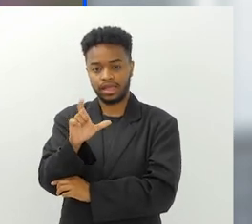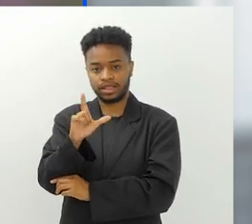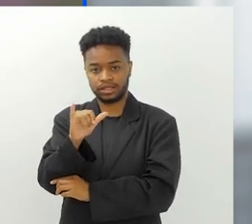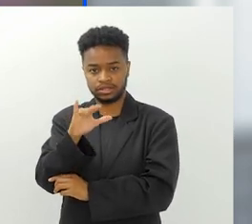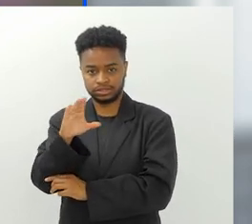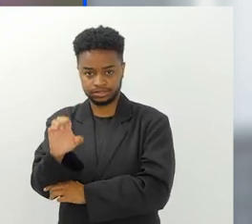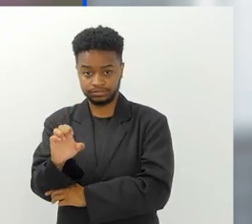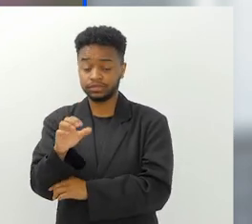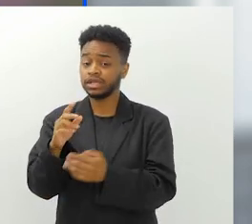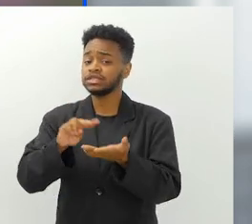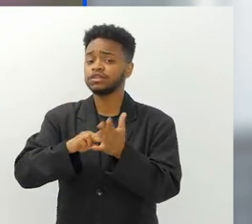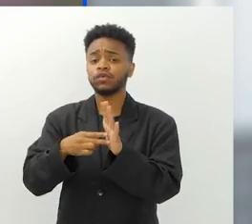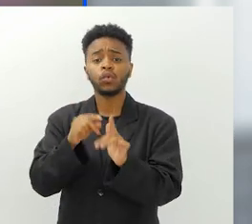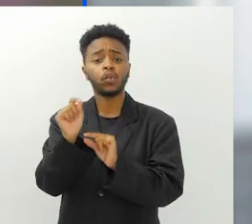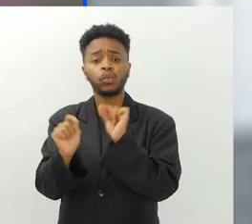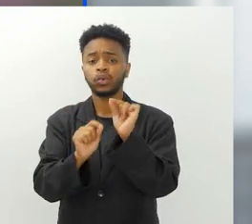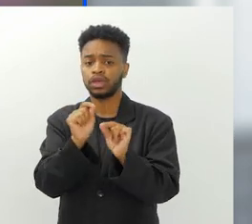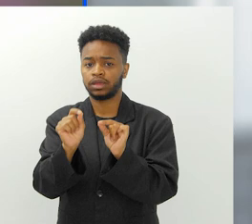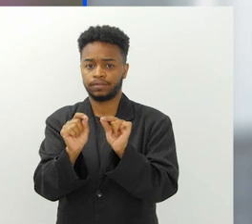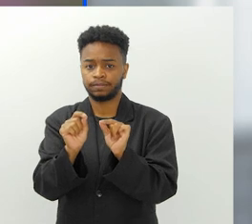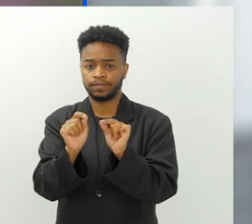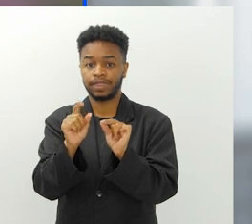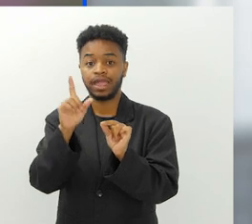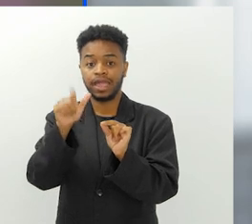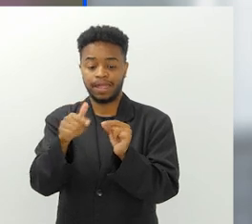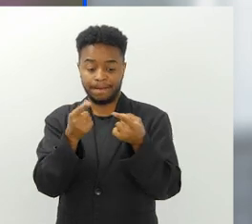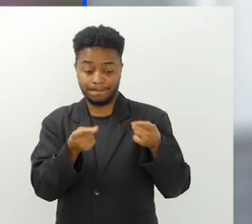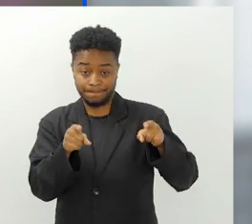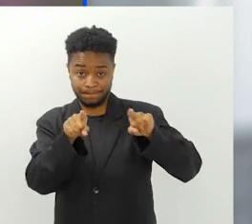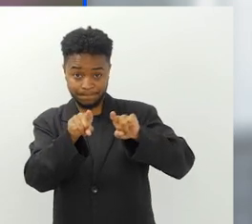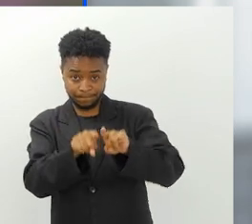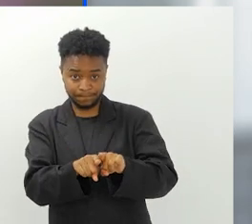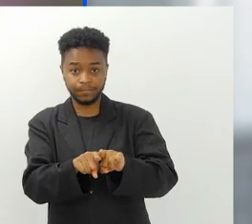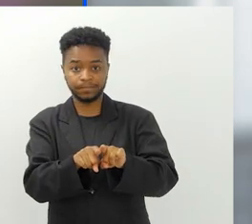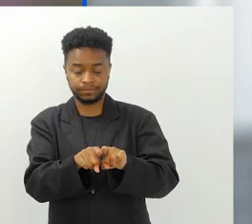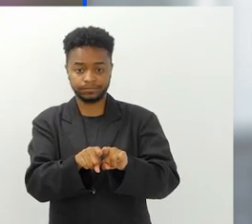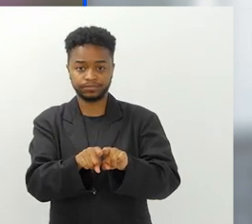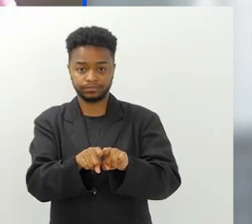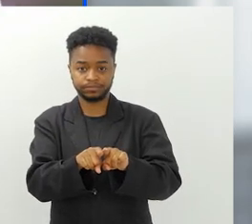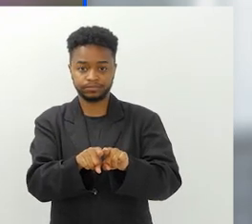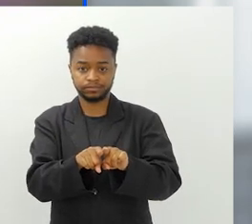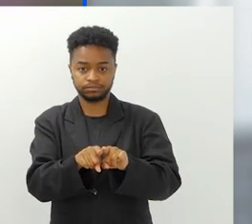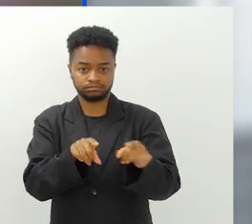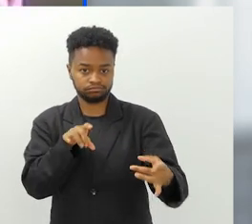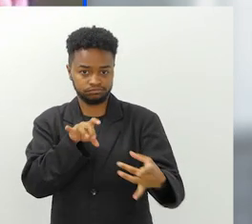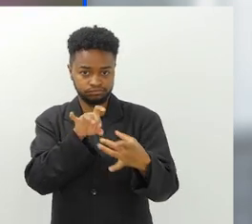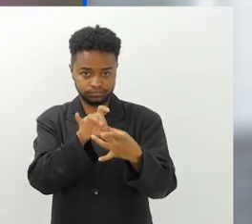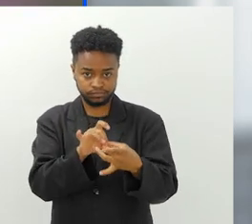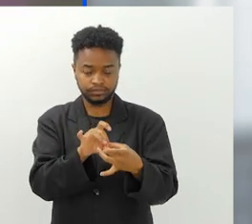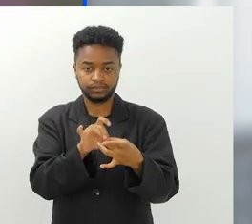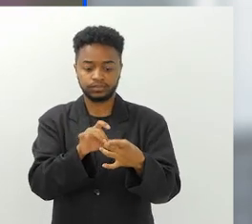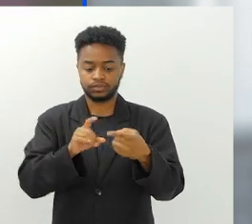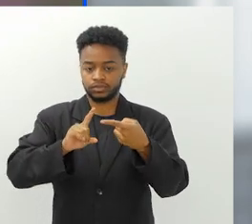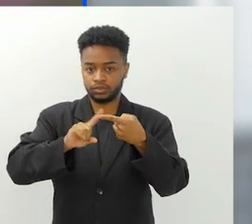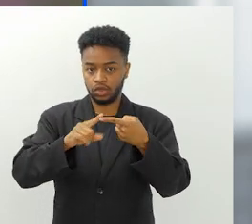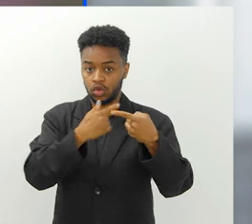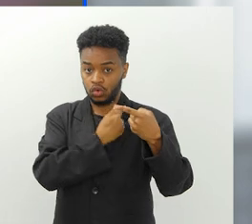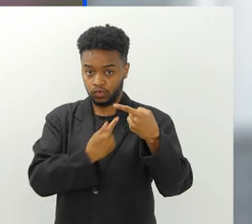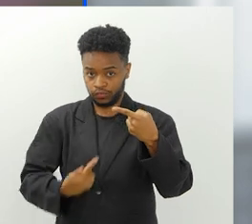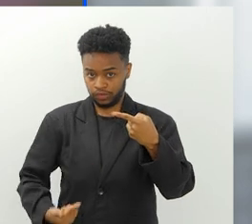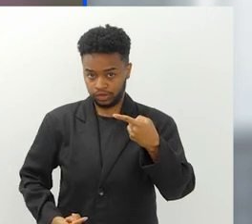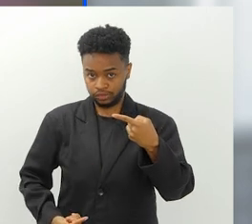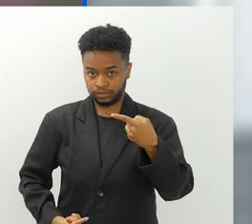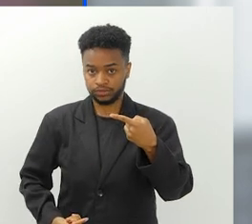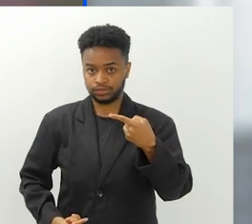em inglês. O que é isso? É a parceria comum entre